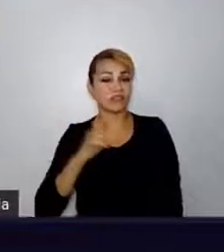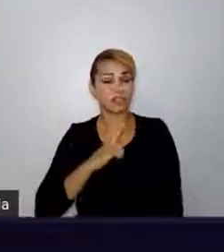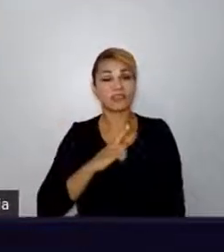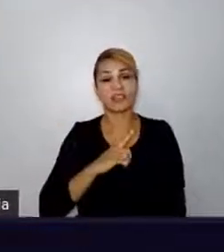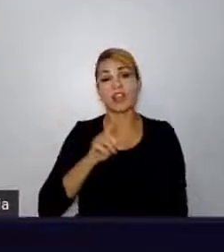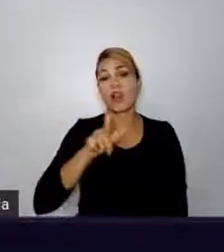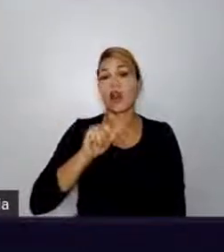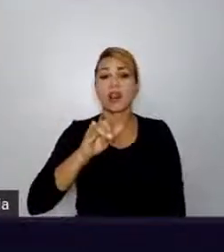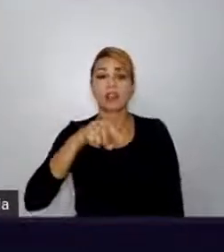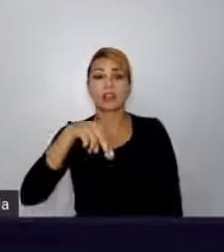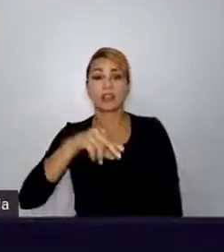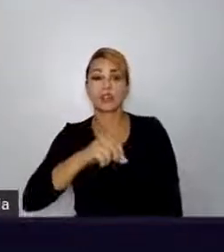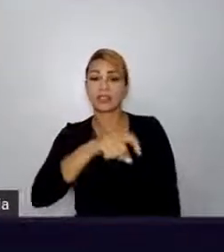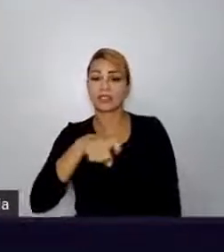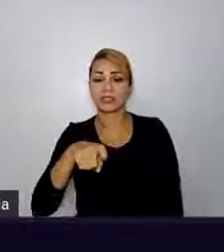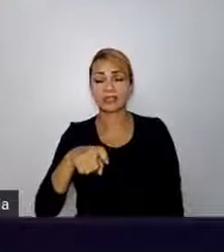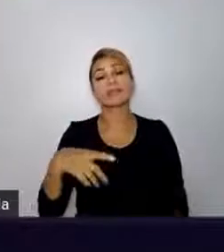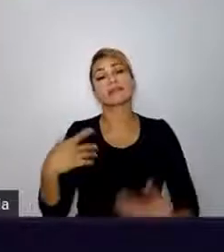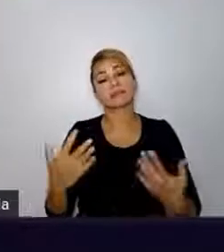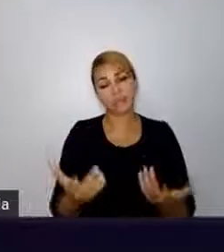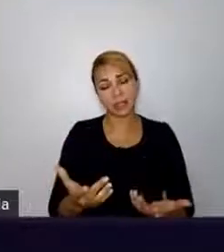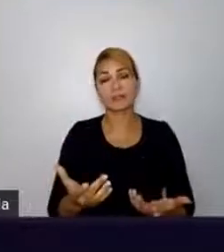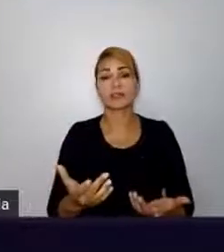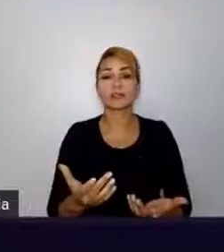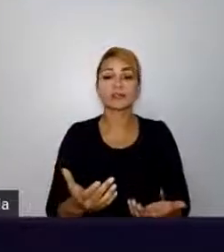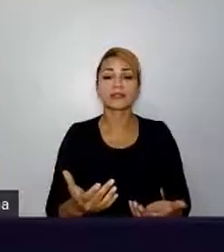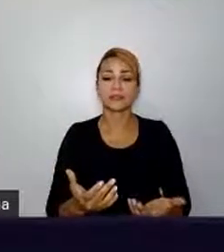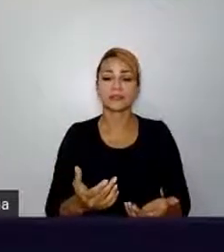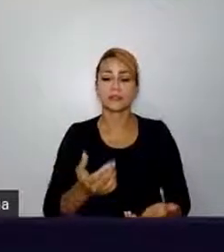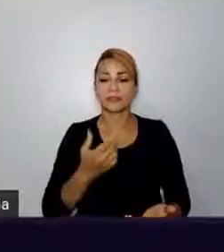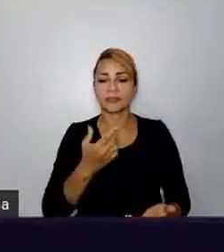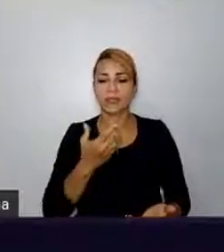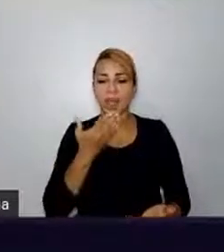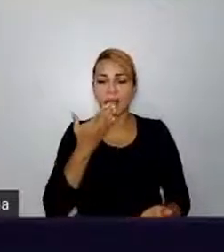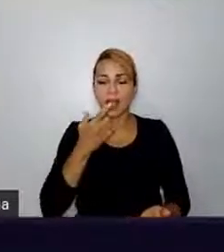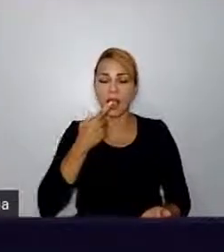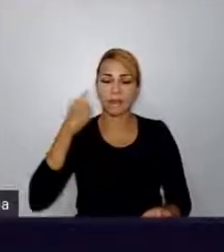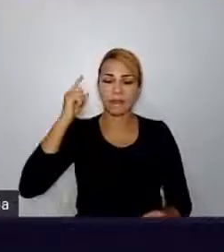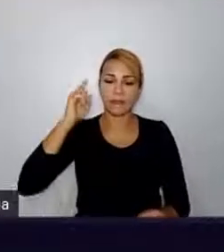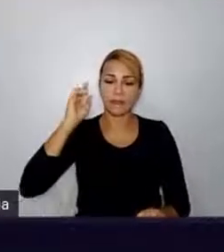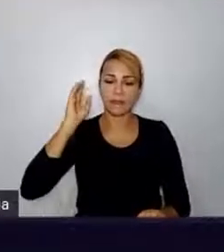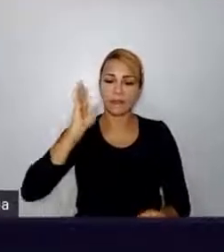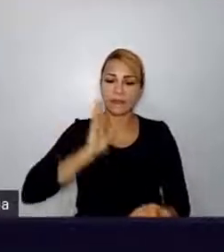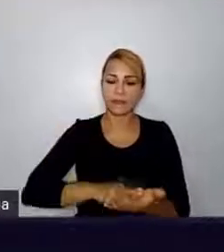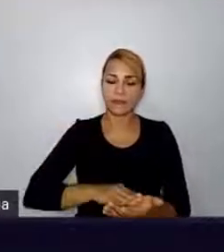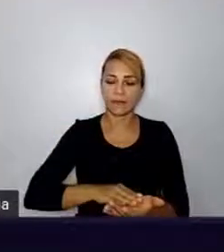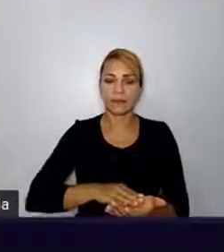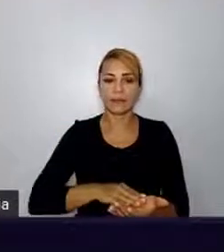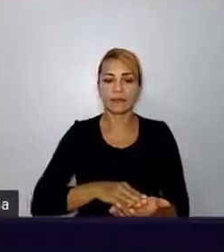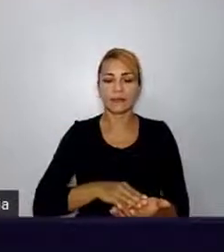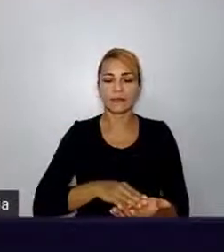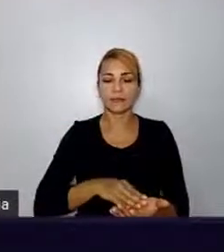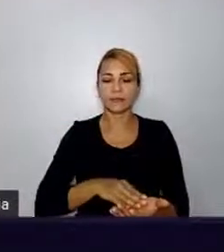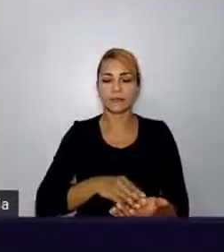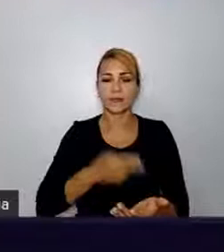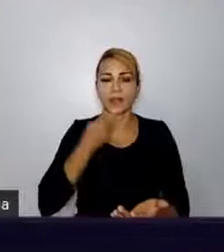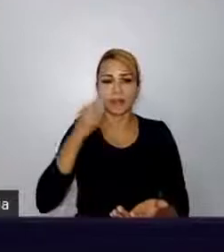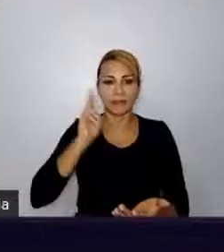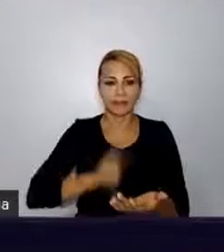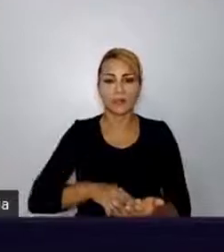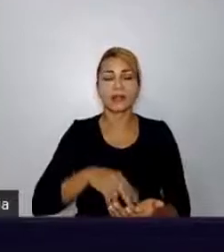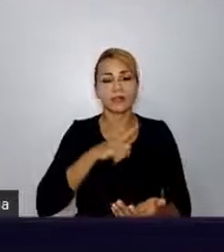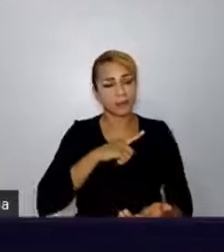E essa carta que tem no canto superior direito, é uma carta onde o Bill Gates